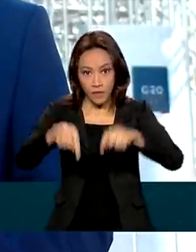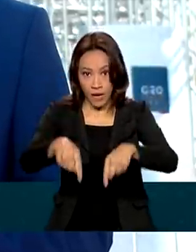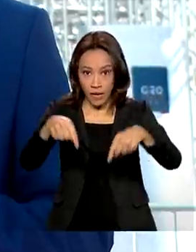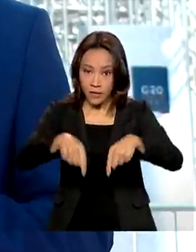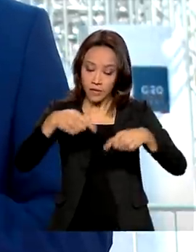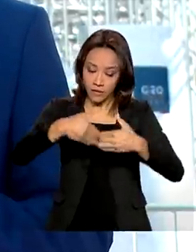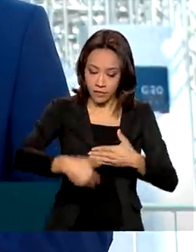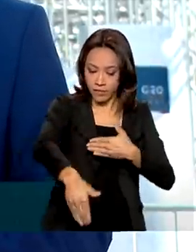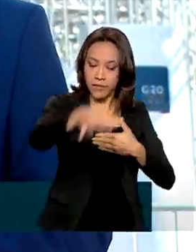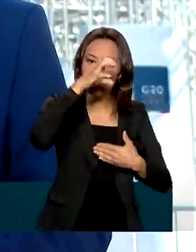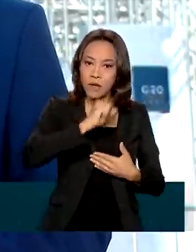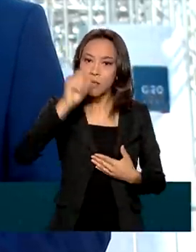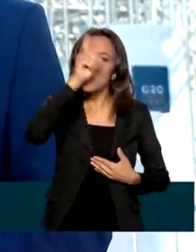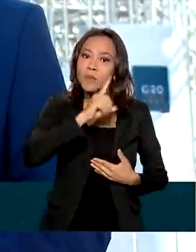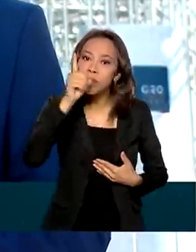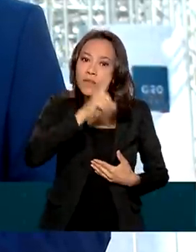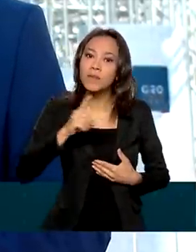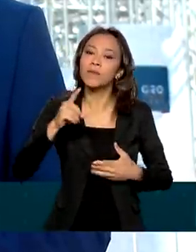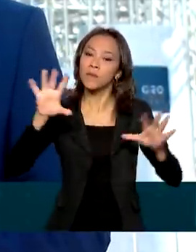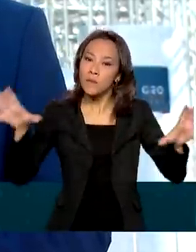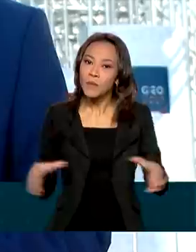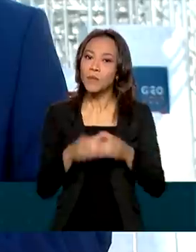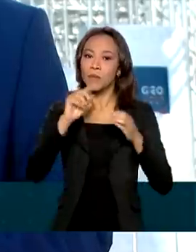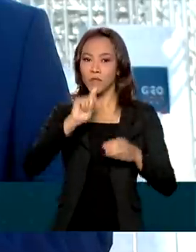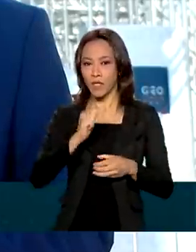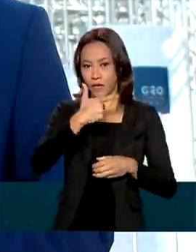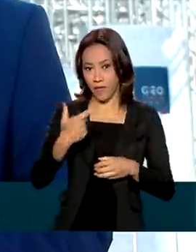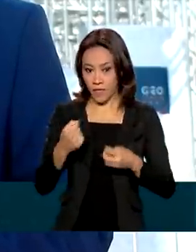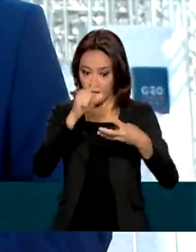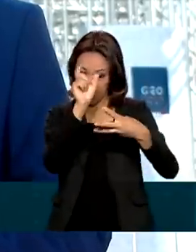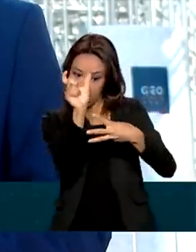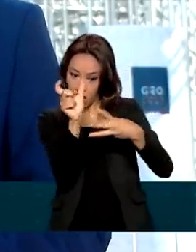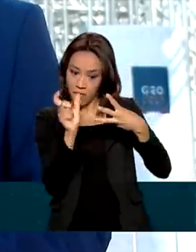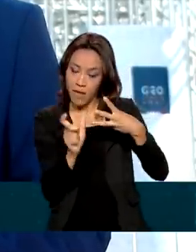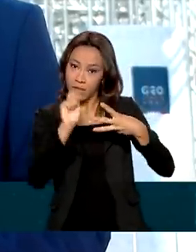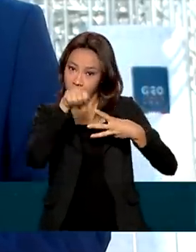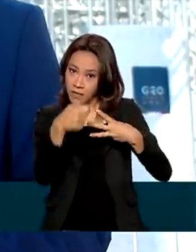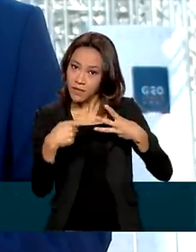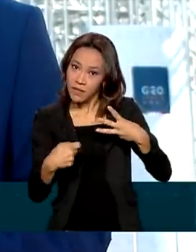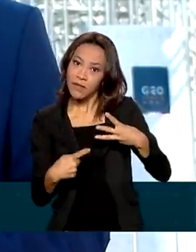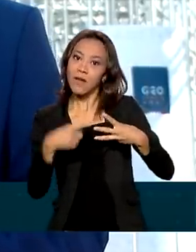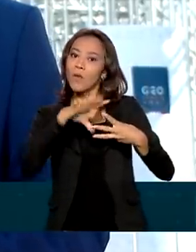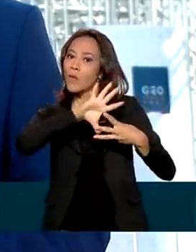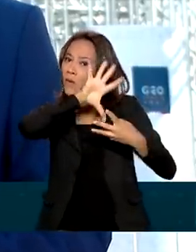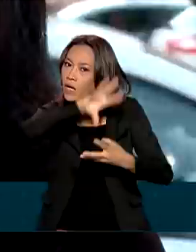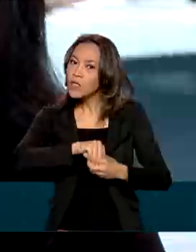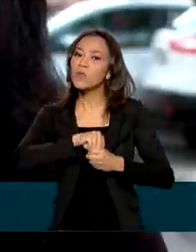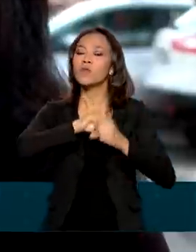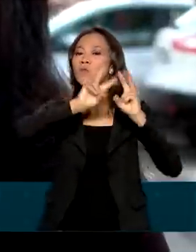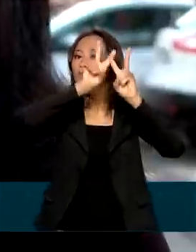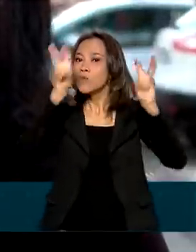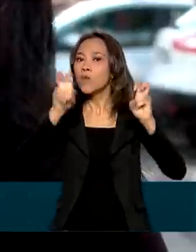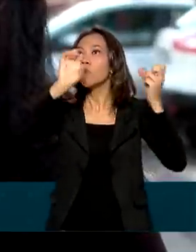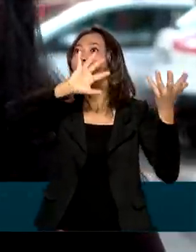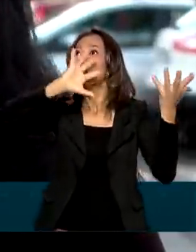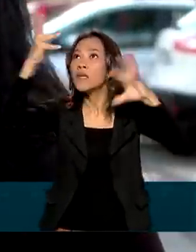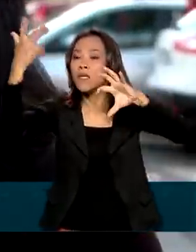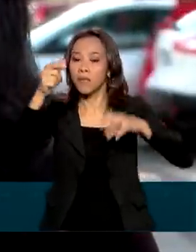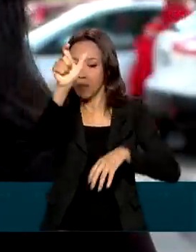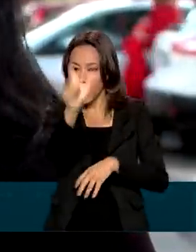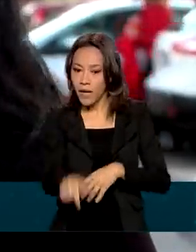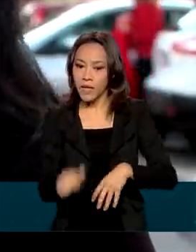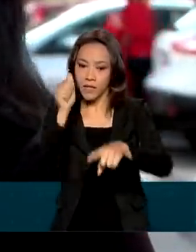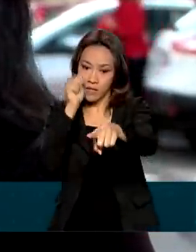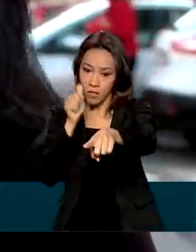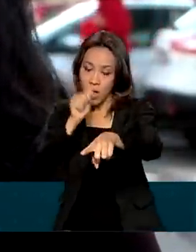final de semana. Mas para muitas pessoas, estas três palavras podem ser resumidas em uma só. Clima. Para a italiana Georgia,